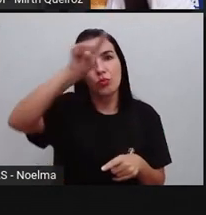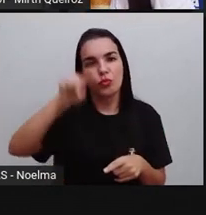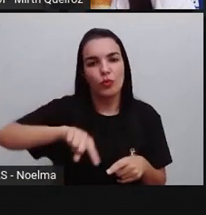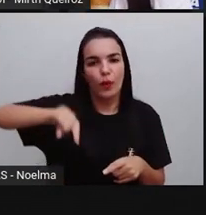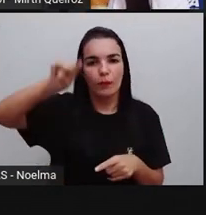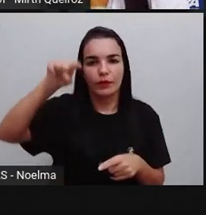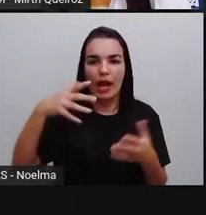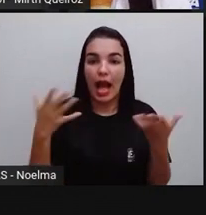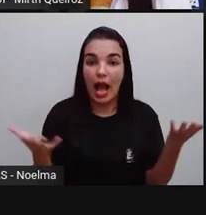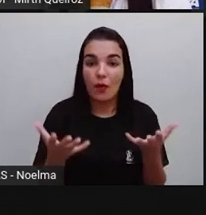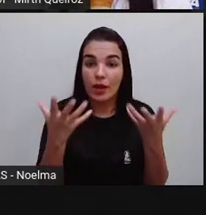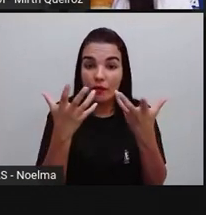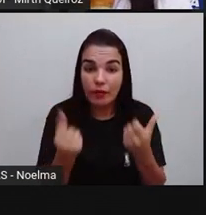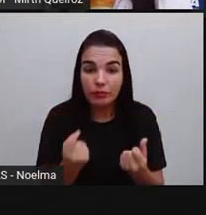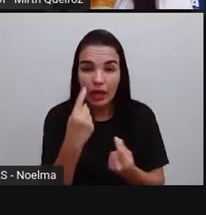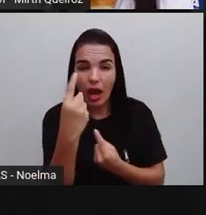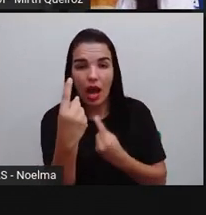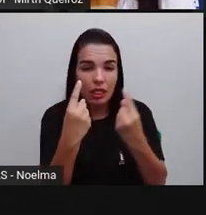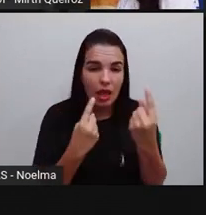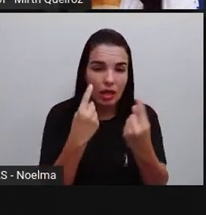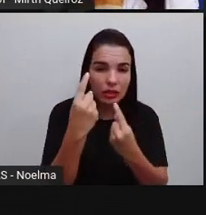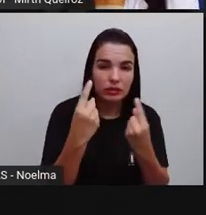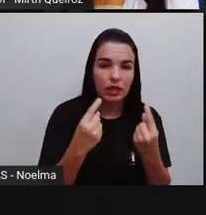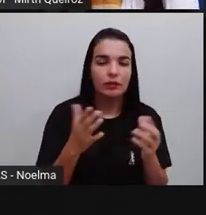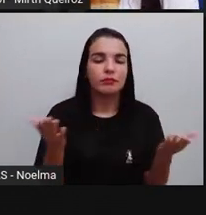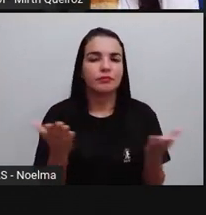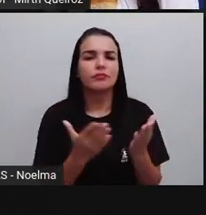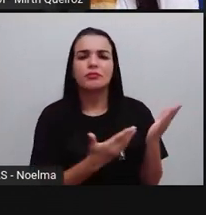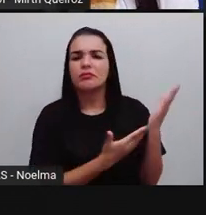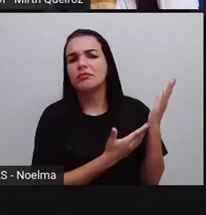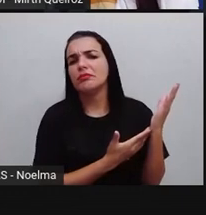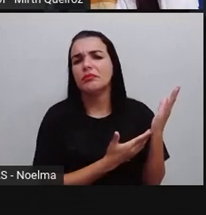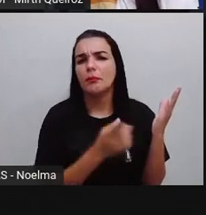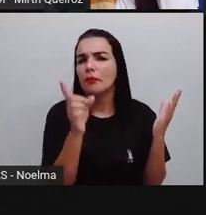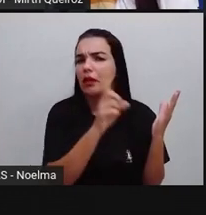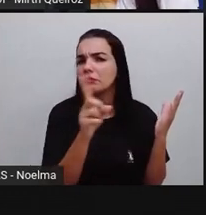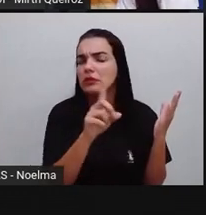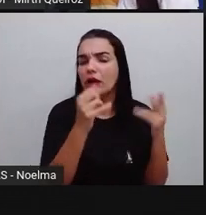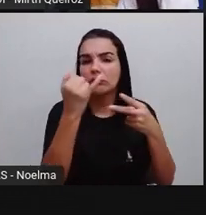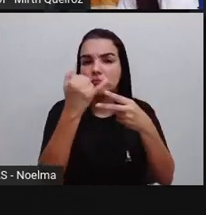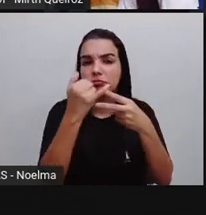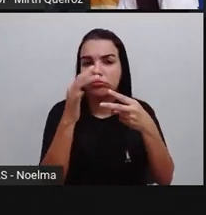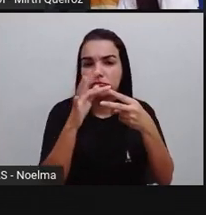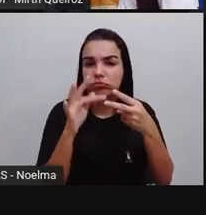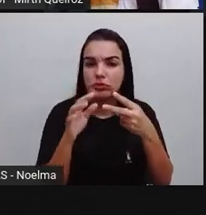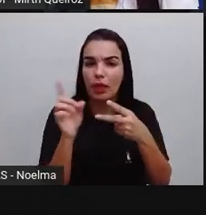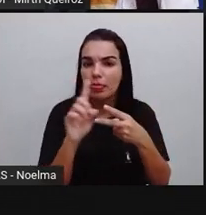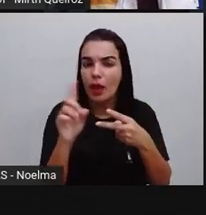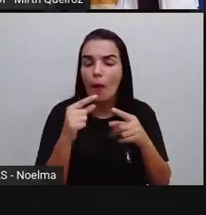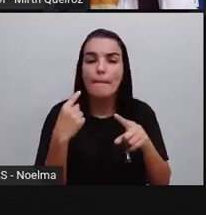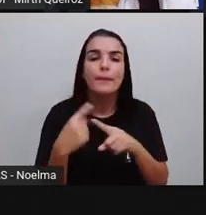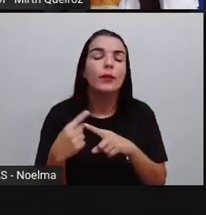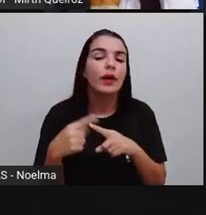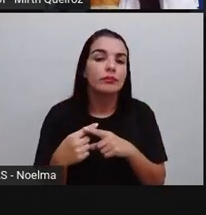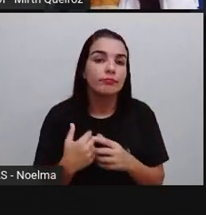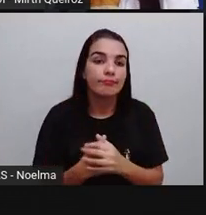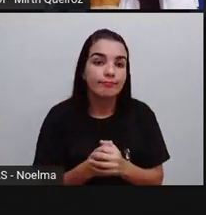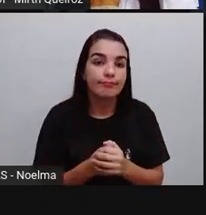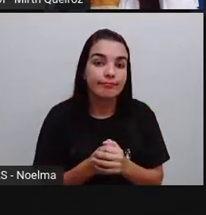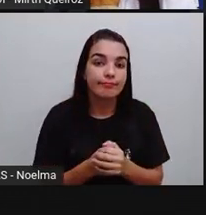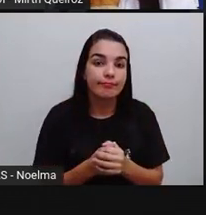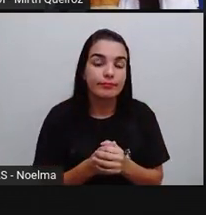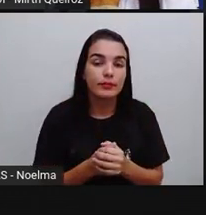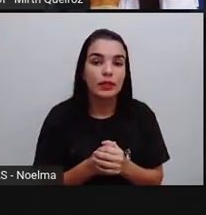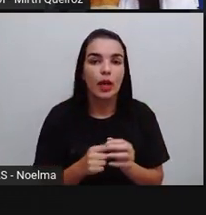Vamos analisar agora cada uma dessas figuras. Por que que essa figura ela não é um polígono? Ela não é um polígono